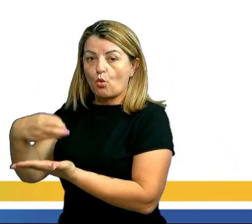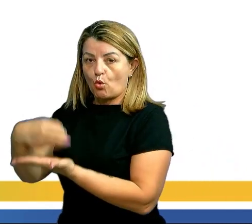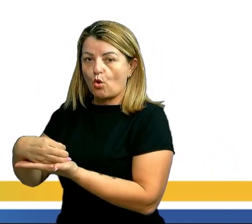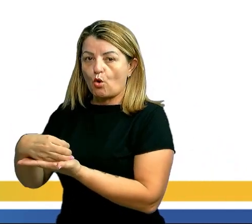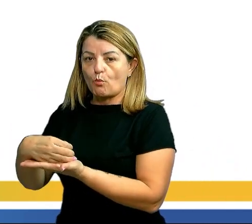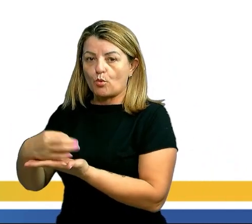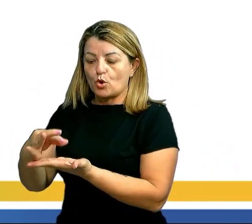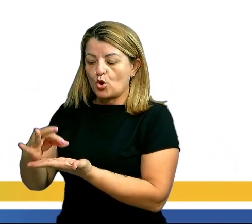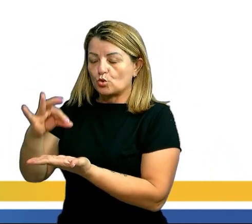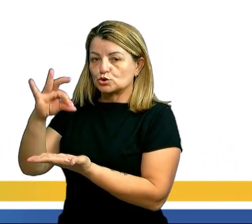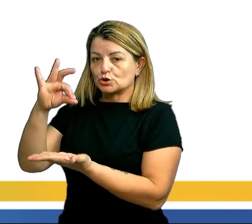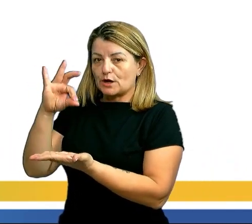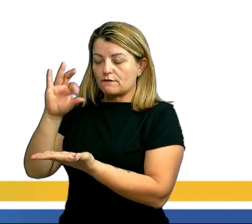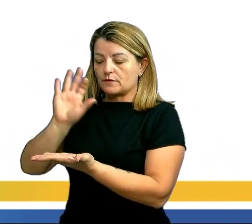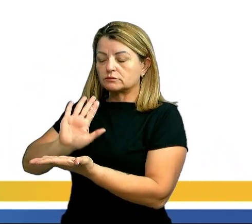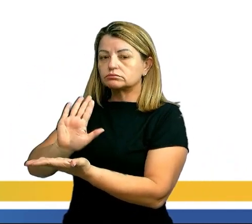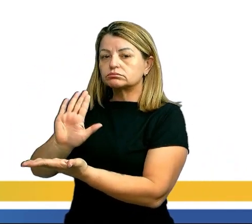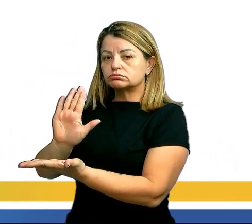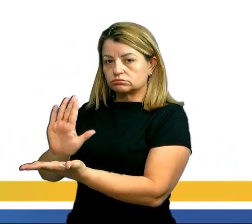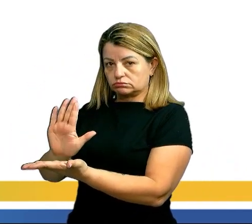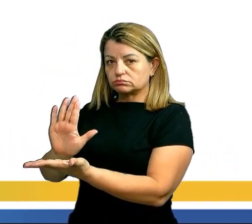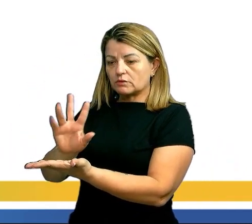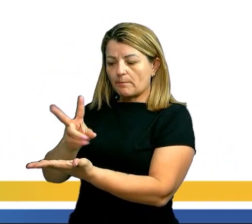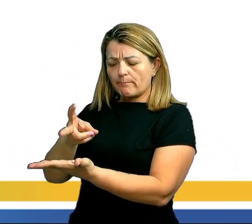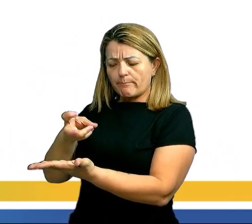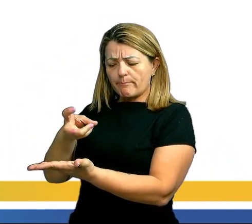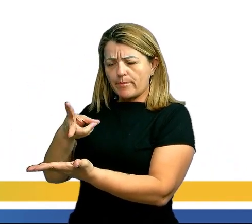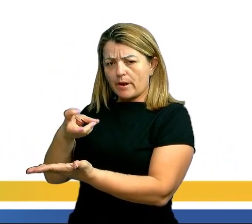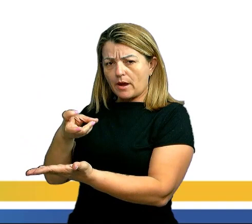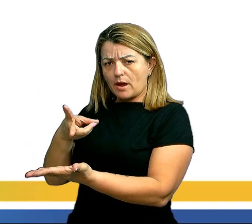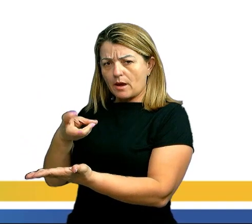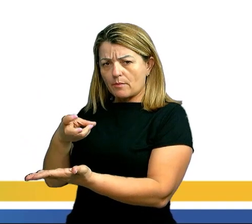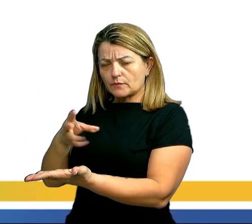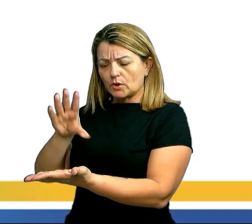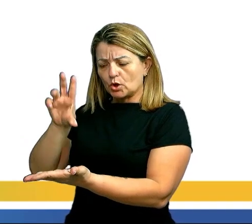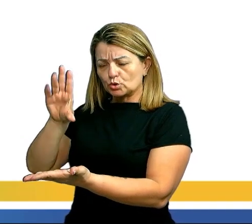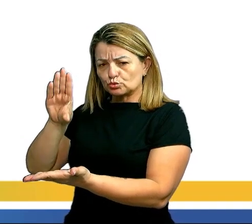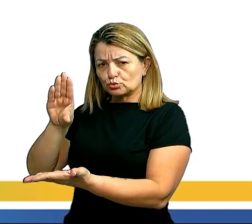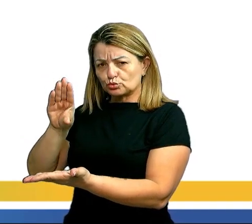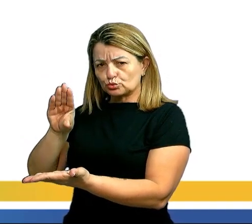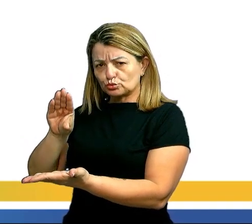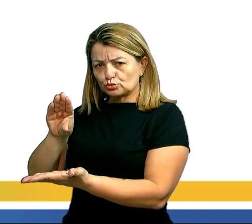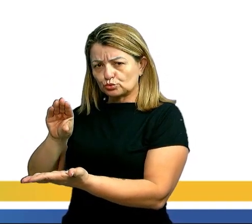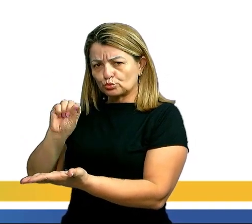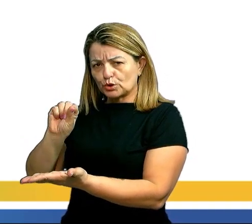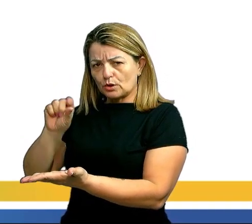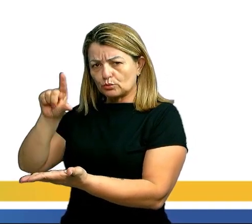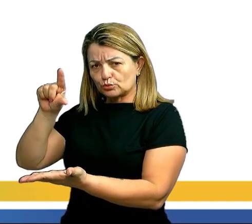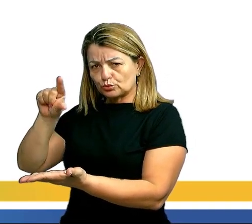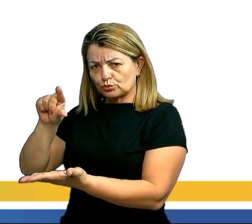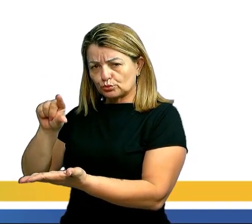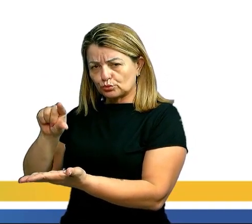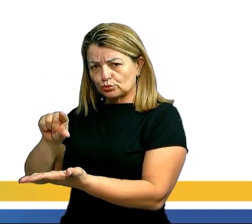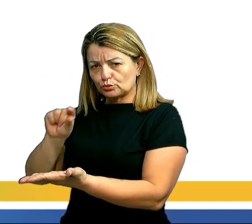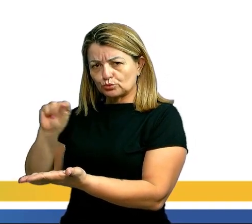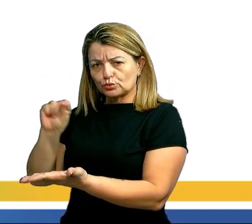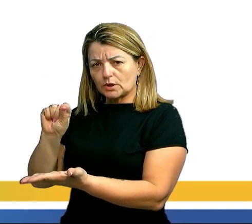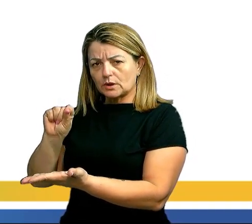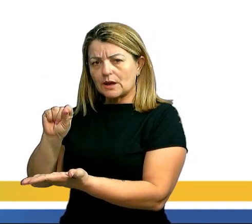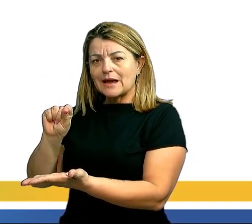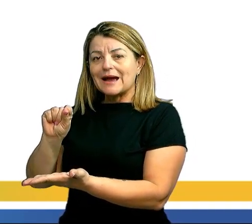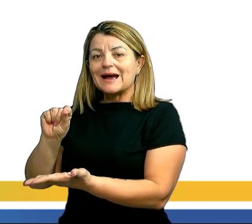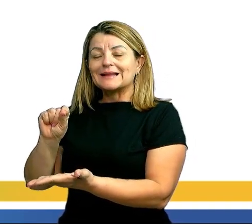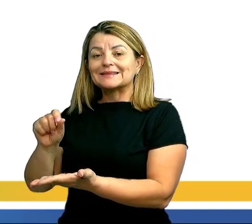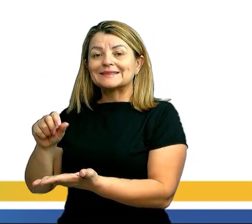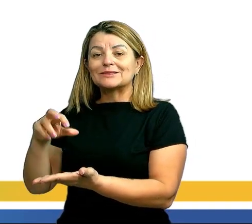e deixar com o tempo, você vai perceber que o café vai começar a abaixar a sua temperatura. Nesse sentido, estamos falando que